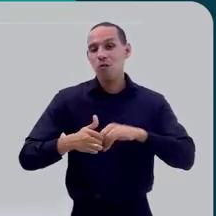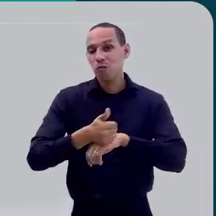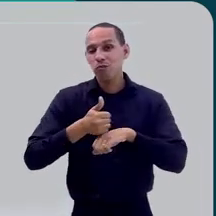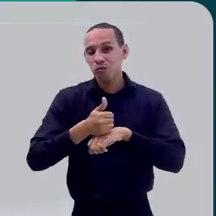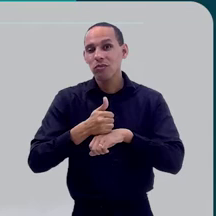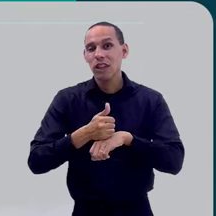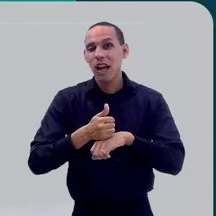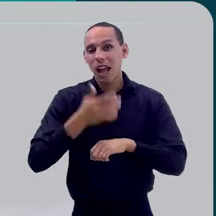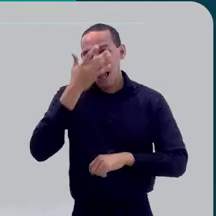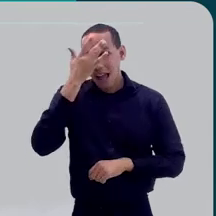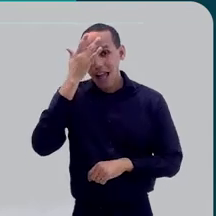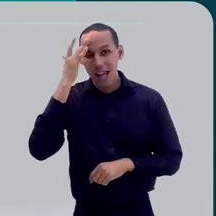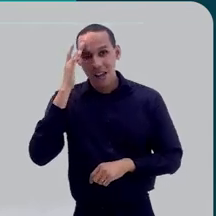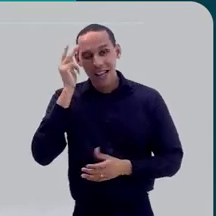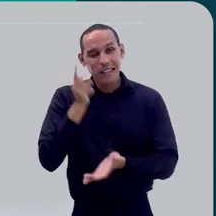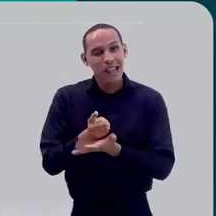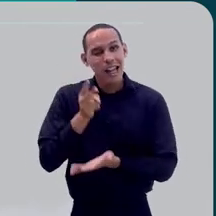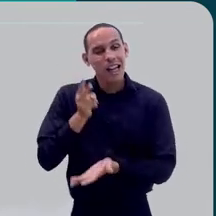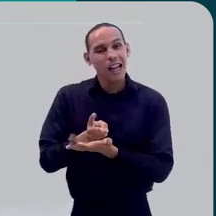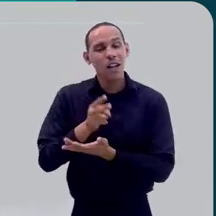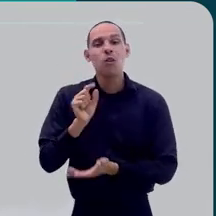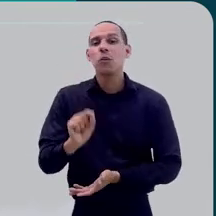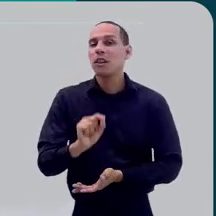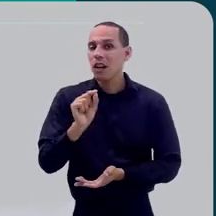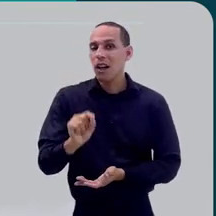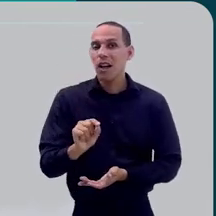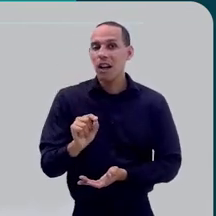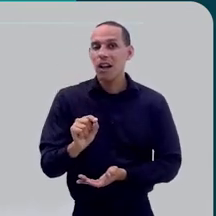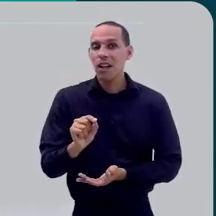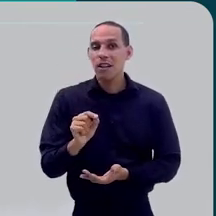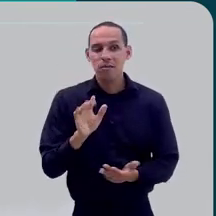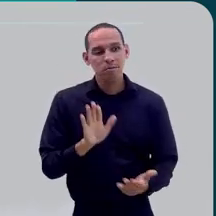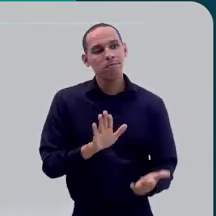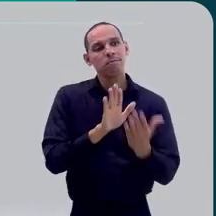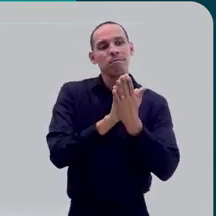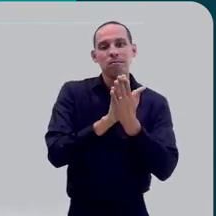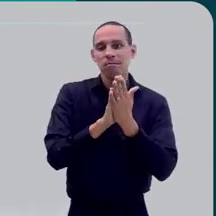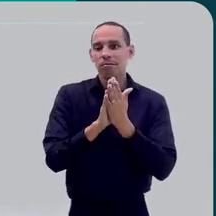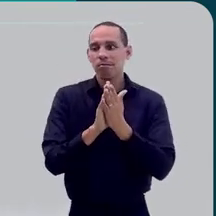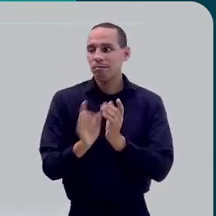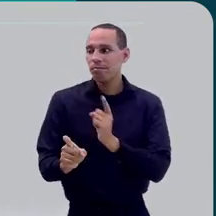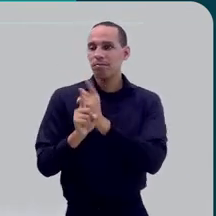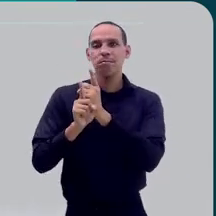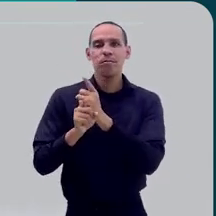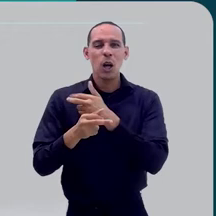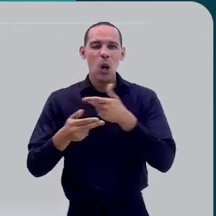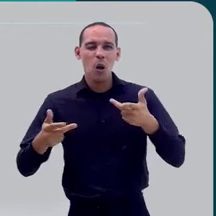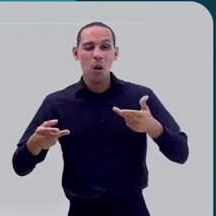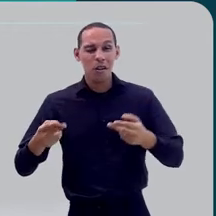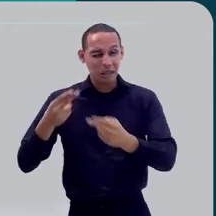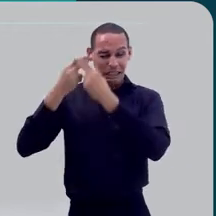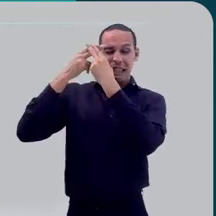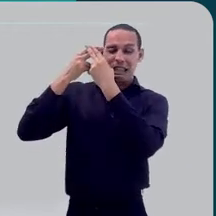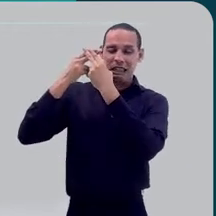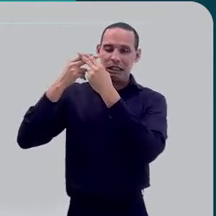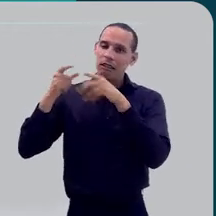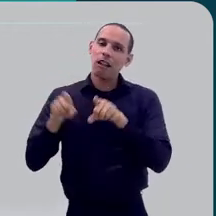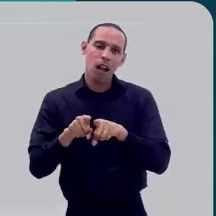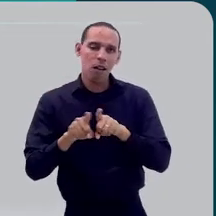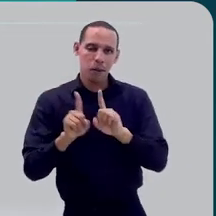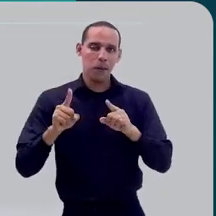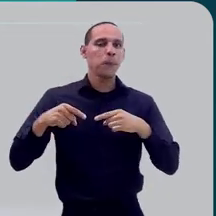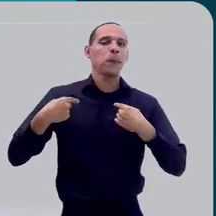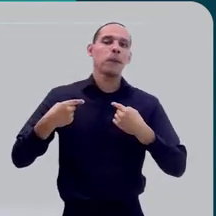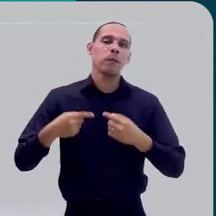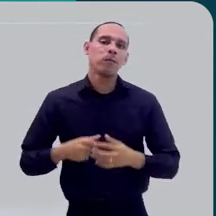Além das profissões em que você está o tempo todo se deparando com coisas traumáticas.